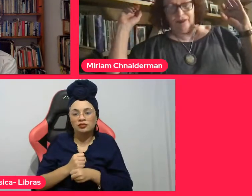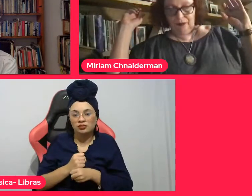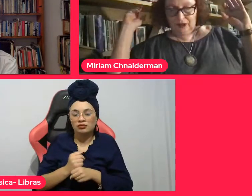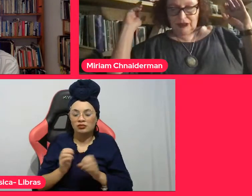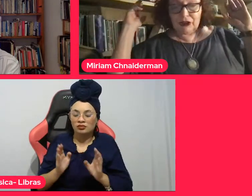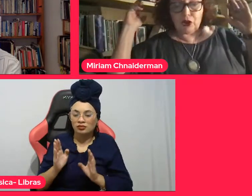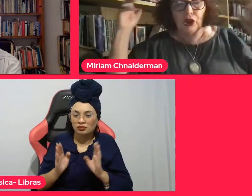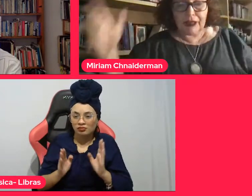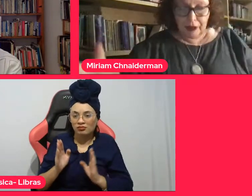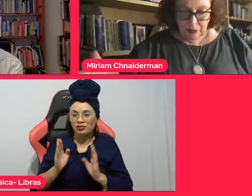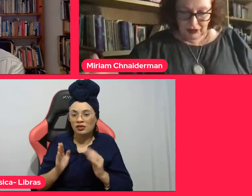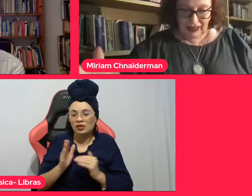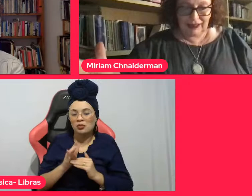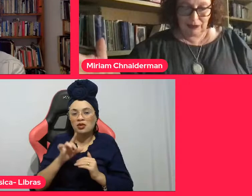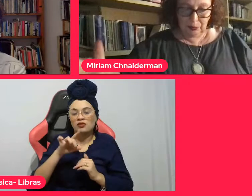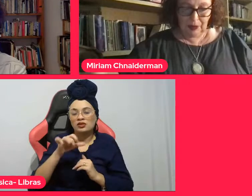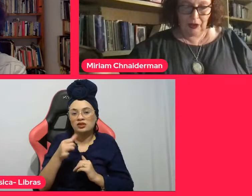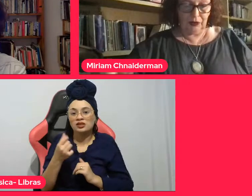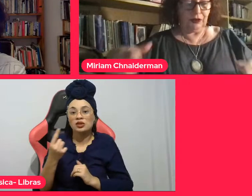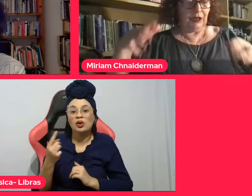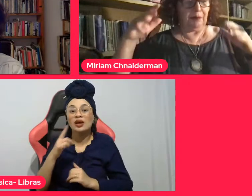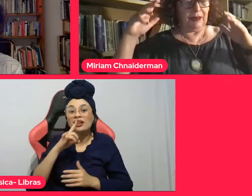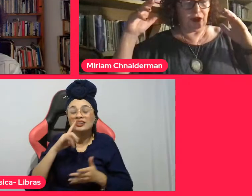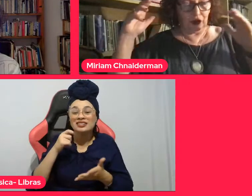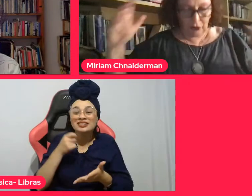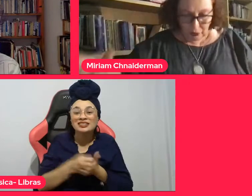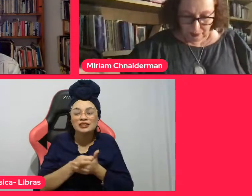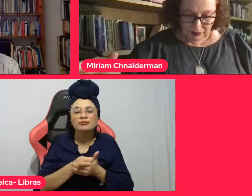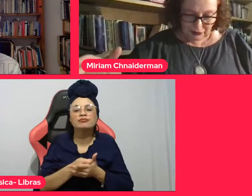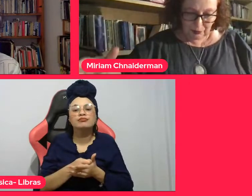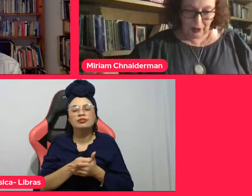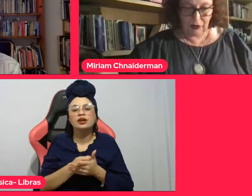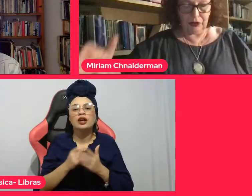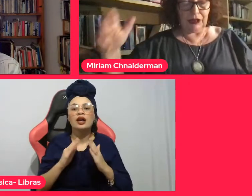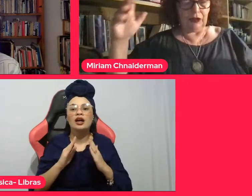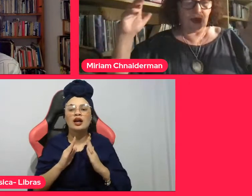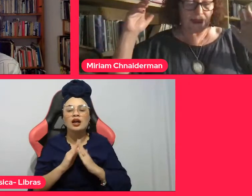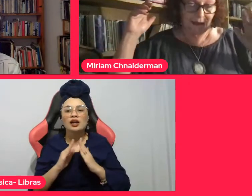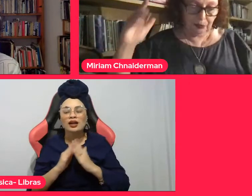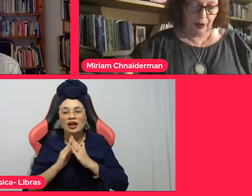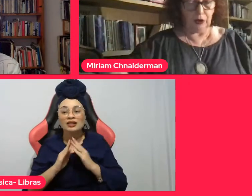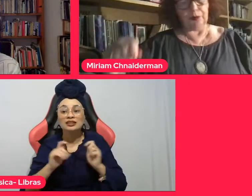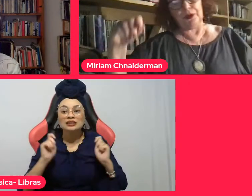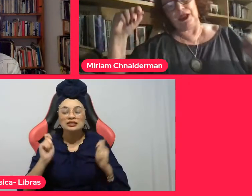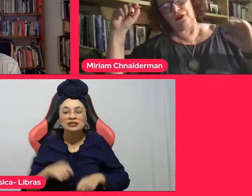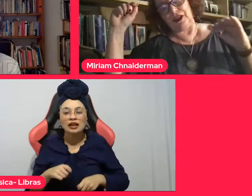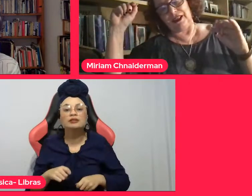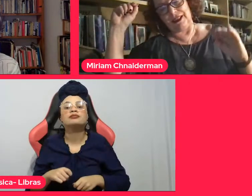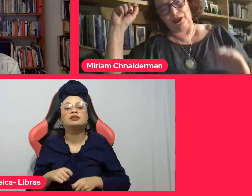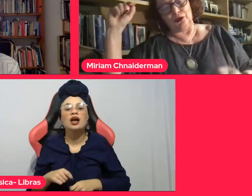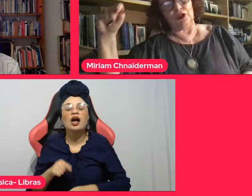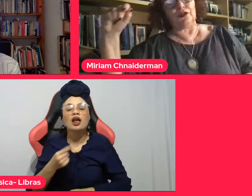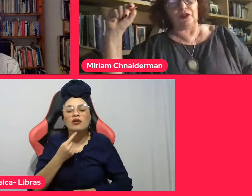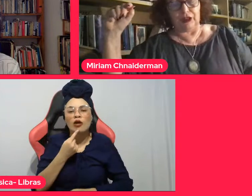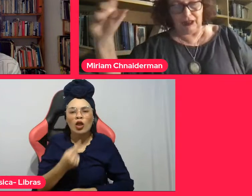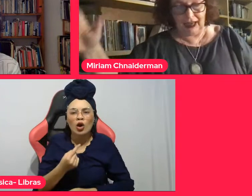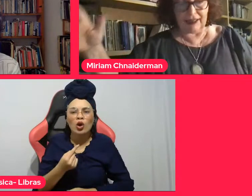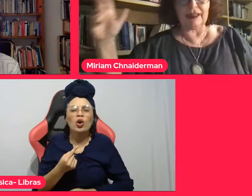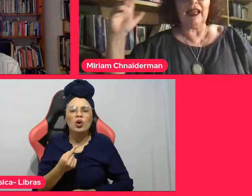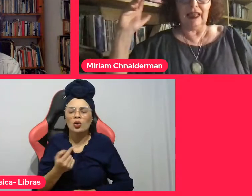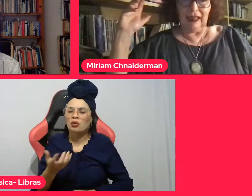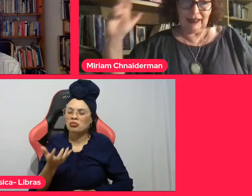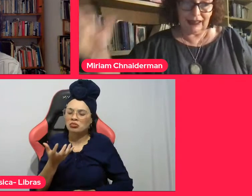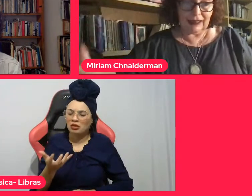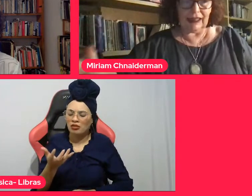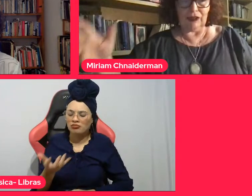Ele escolheu morar em São Paulo, se apaixonou por São Paulo, chegou a São Paulo porque conheceu Oswald de